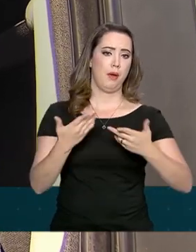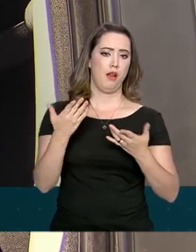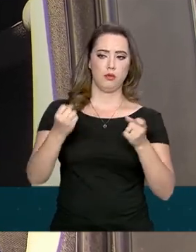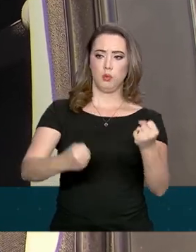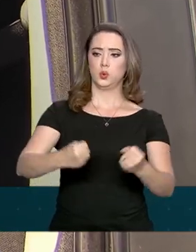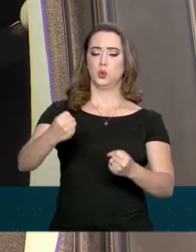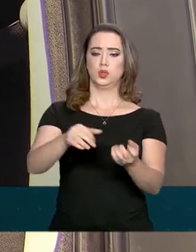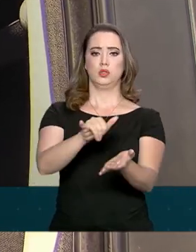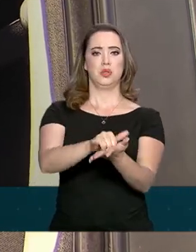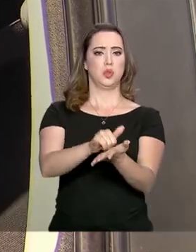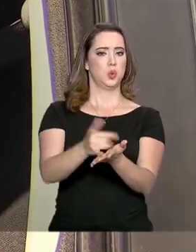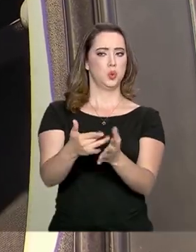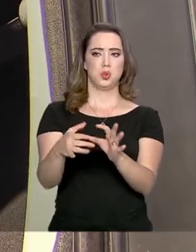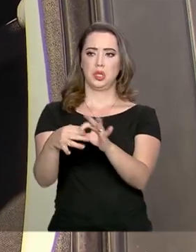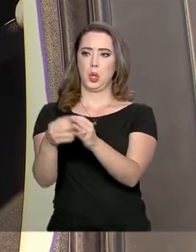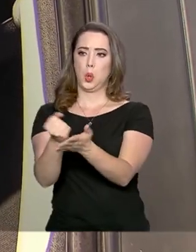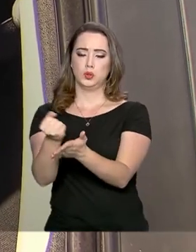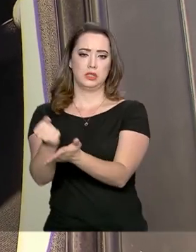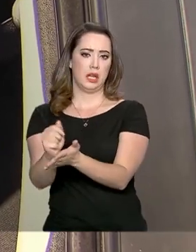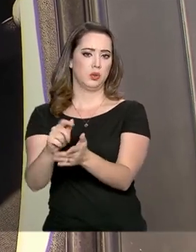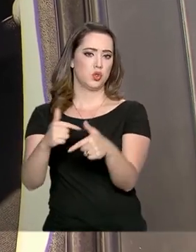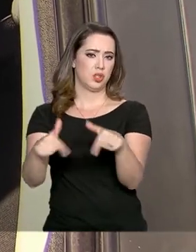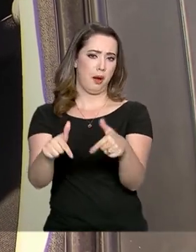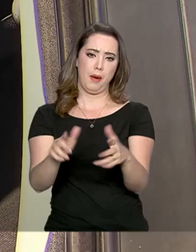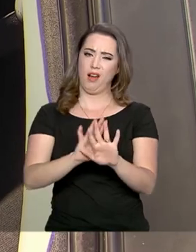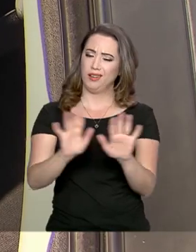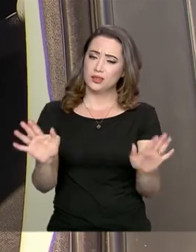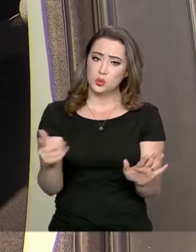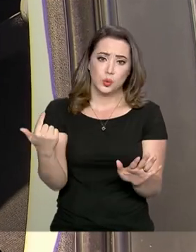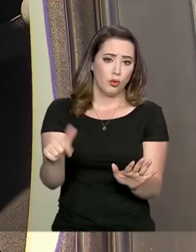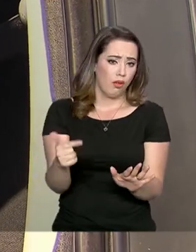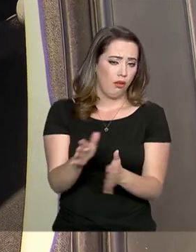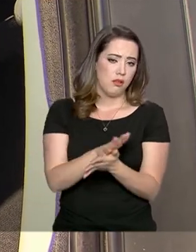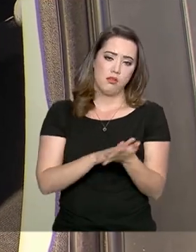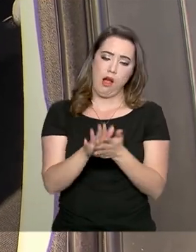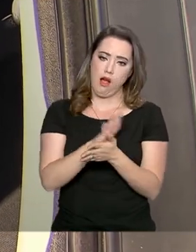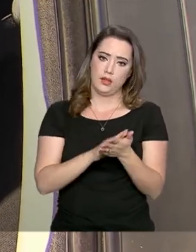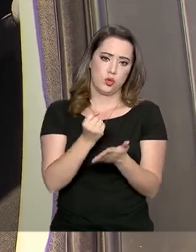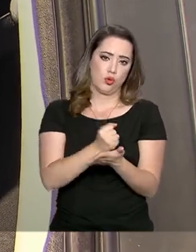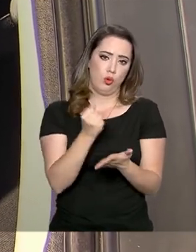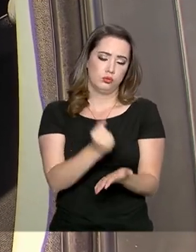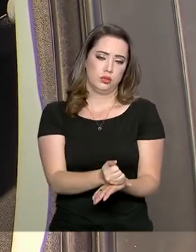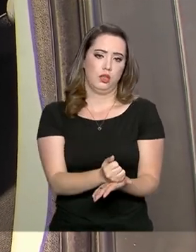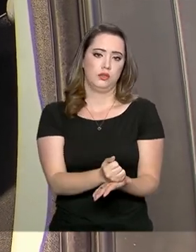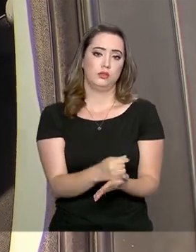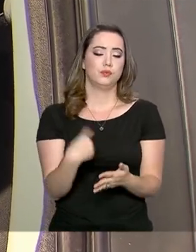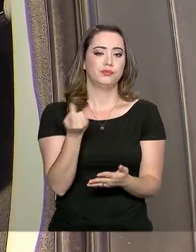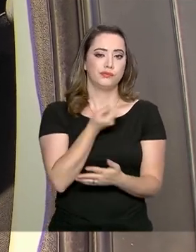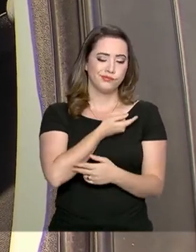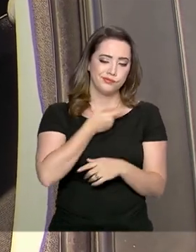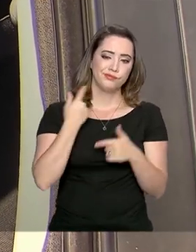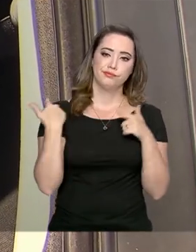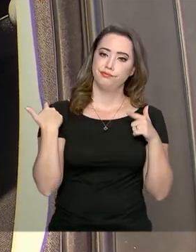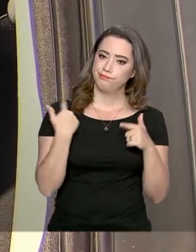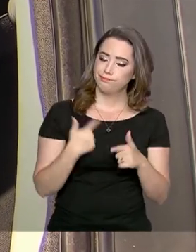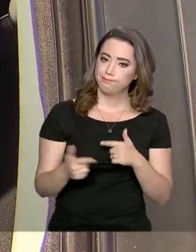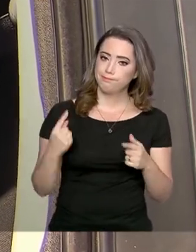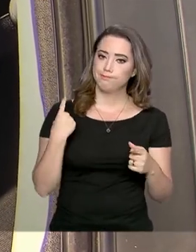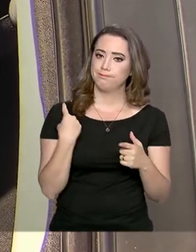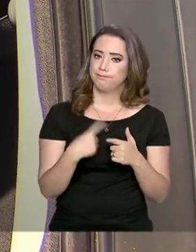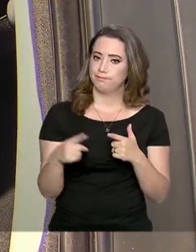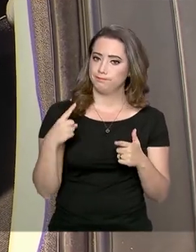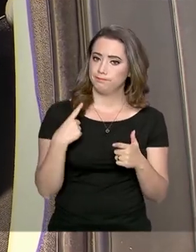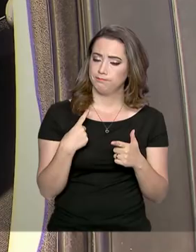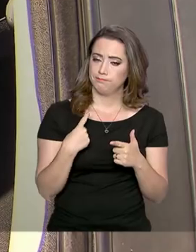vínculo com as empresas, nós somos prestadores de serviços. Não tendo nenhum tipo de vínculo, nós estamos à mercê da